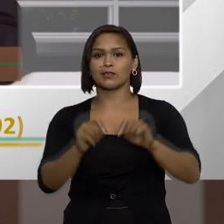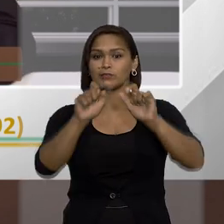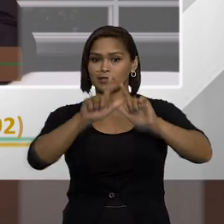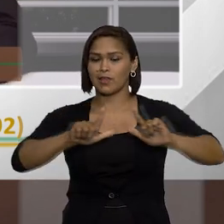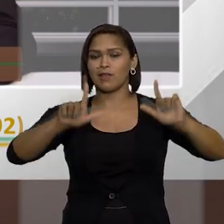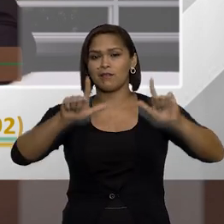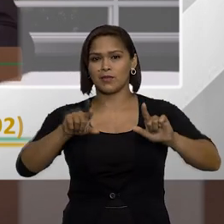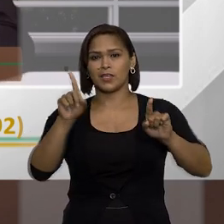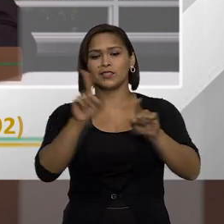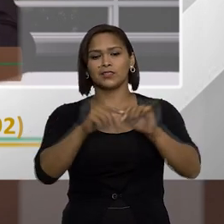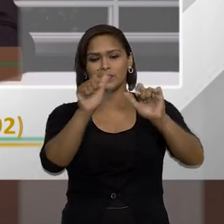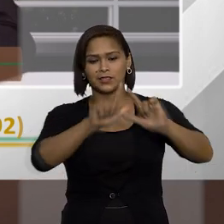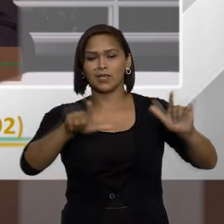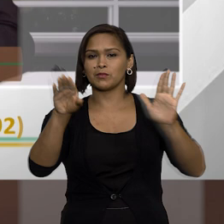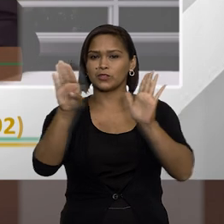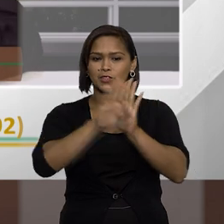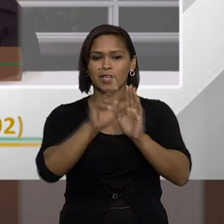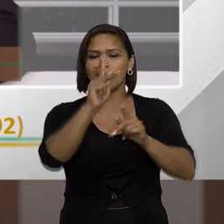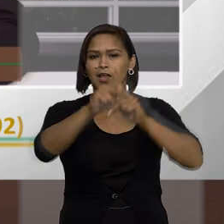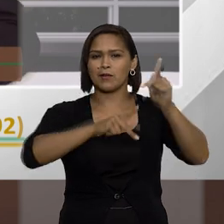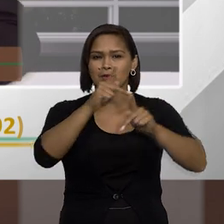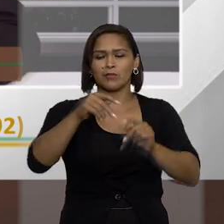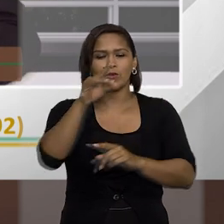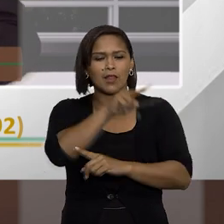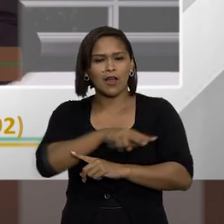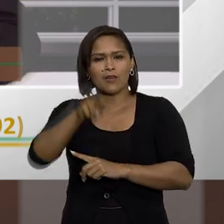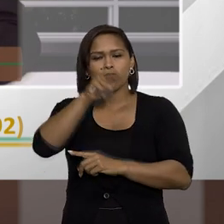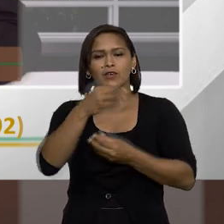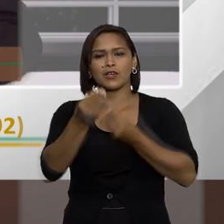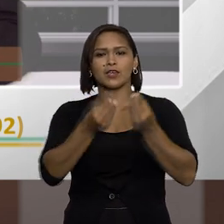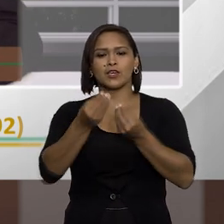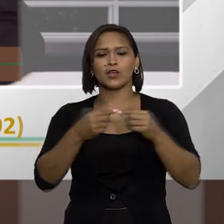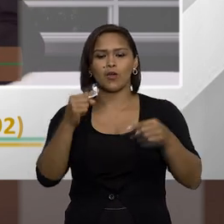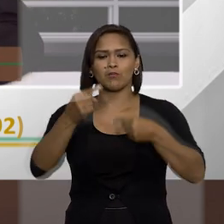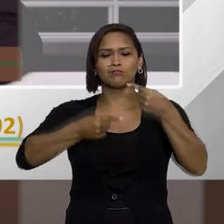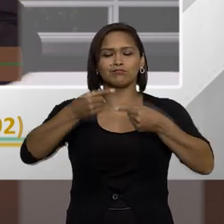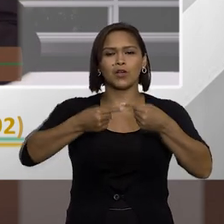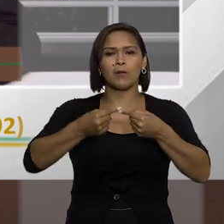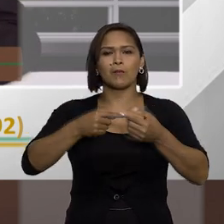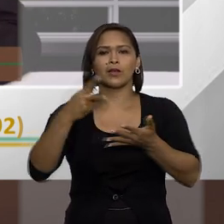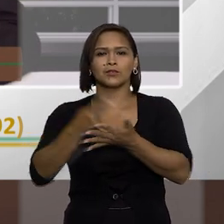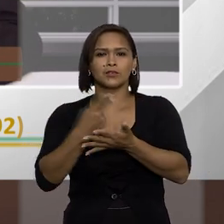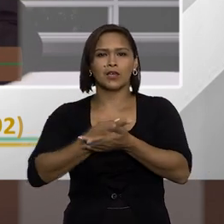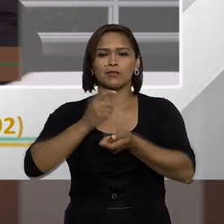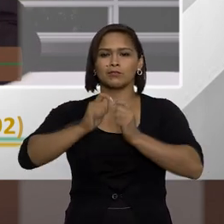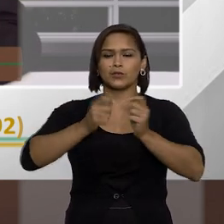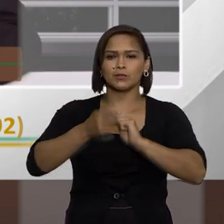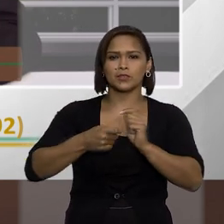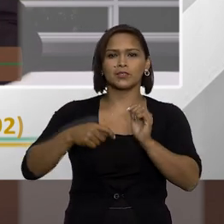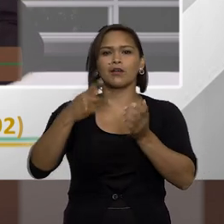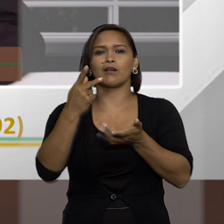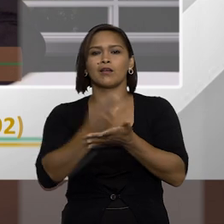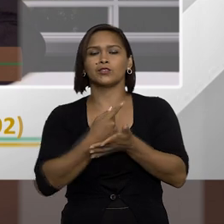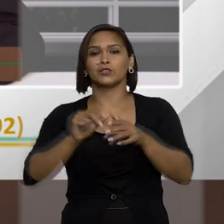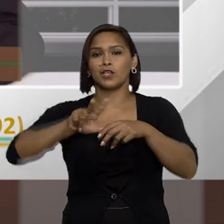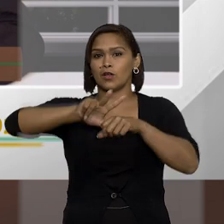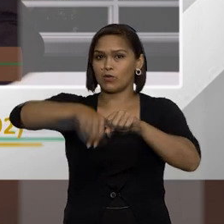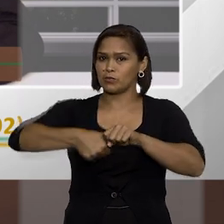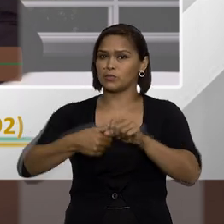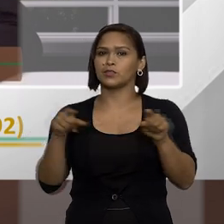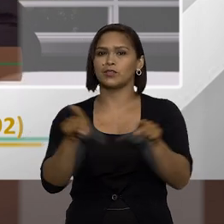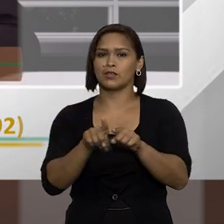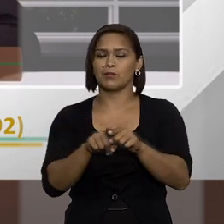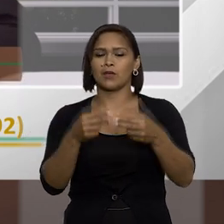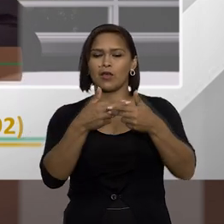imprensa e sempre que cai na imprensa aí a população em geral vê e como o combate à impunidade o combate à improbidade o combate à corrupção